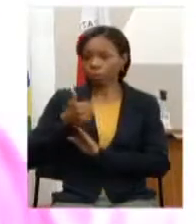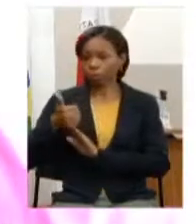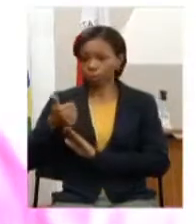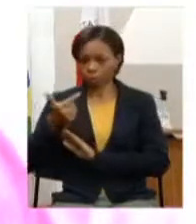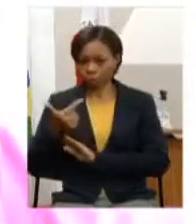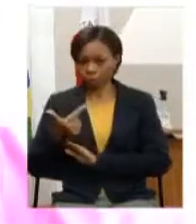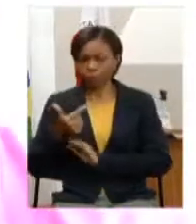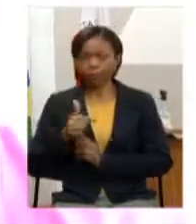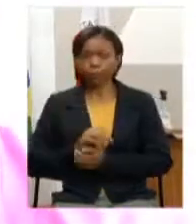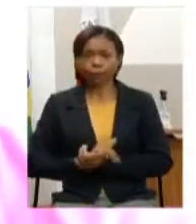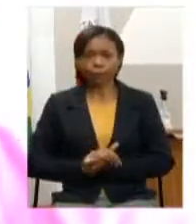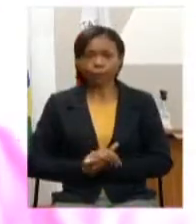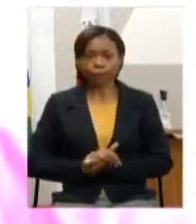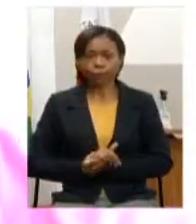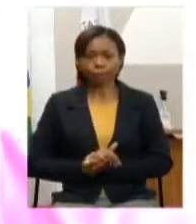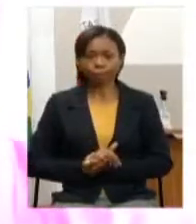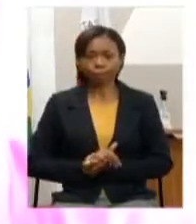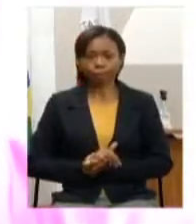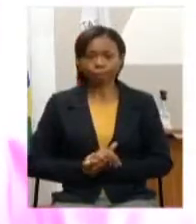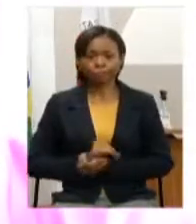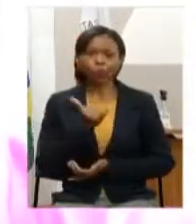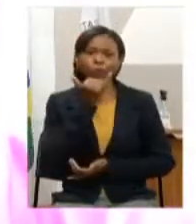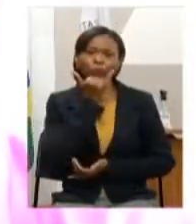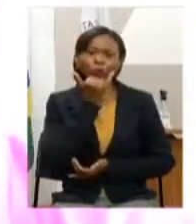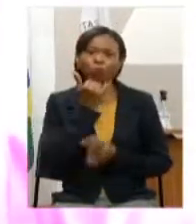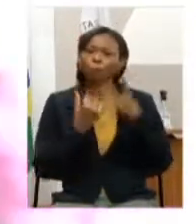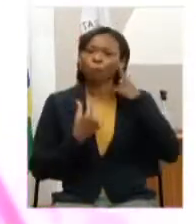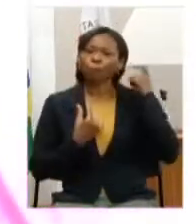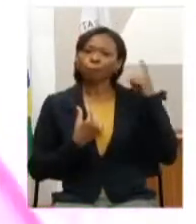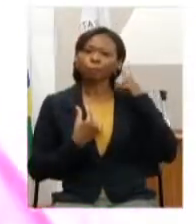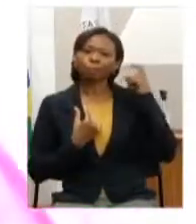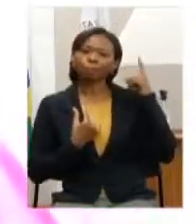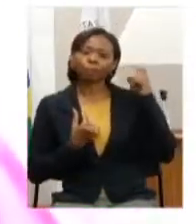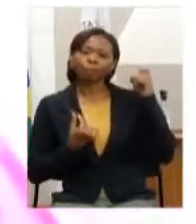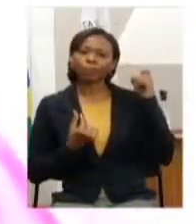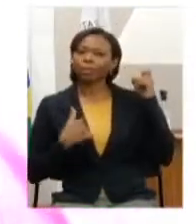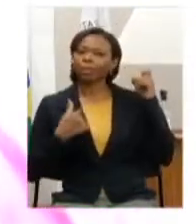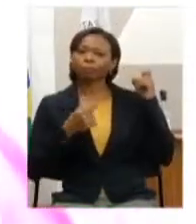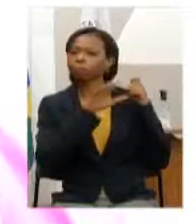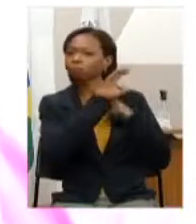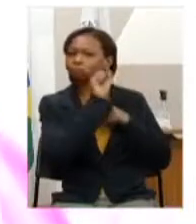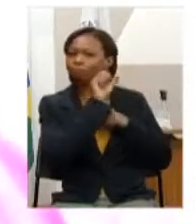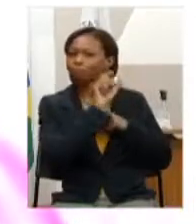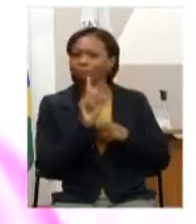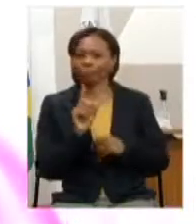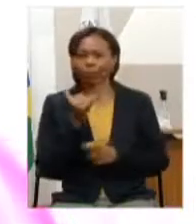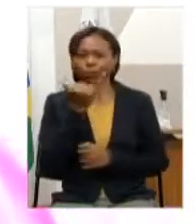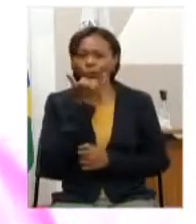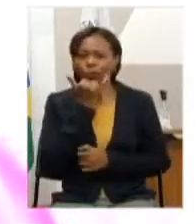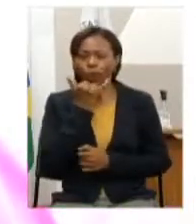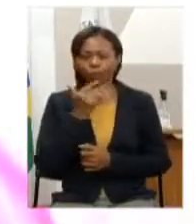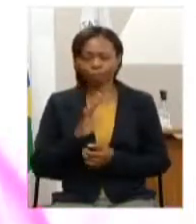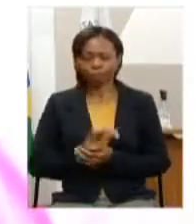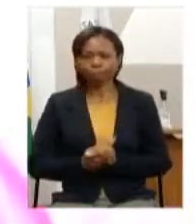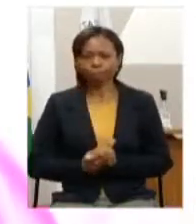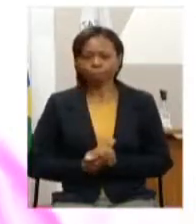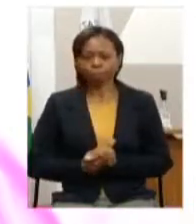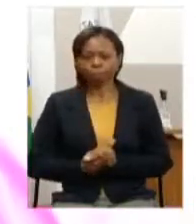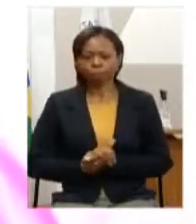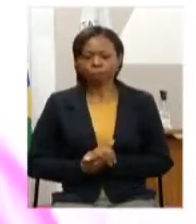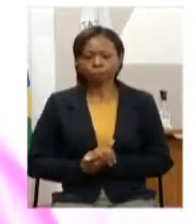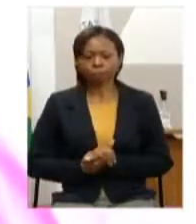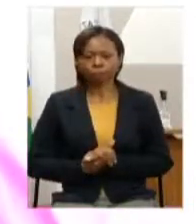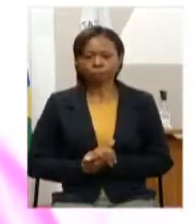modalidades e temáticas especiais de ensino então aqui a parte da relatoria eu